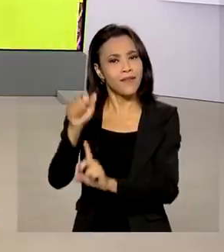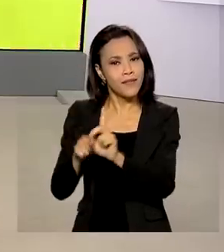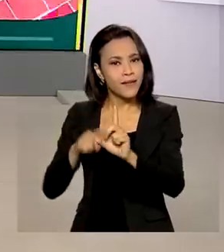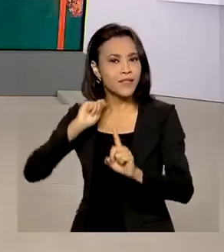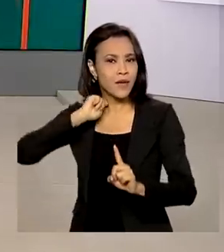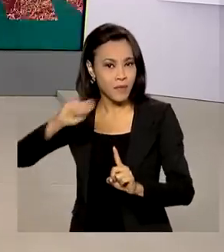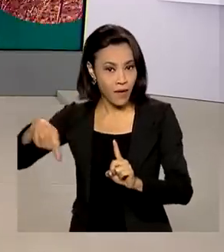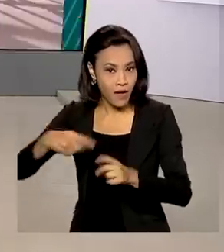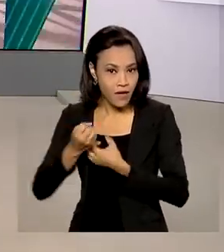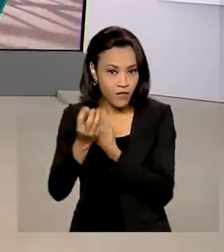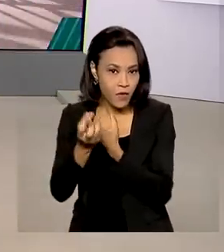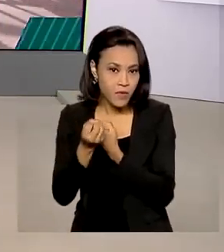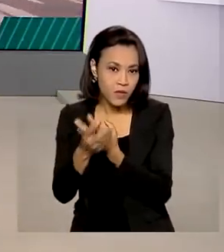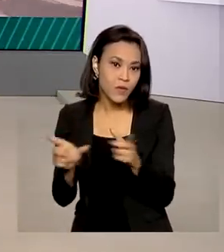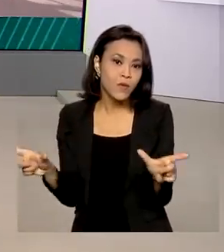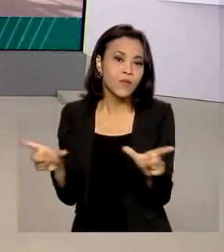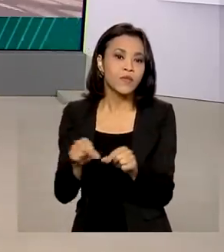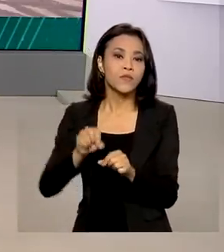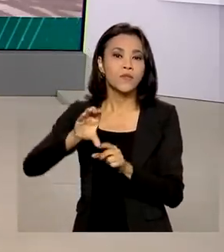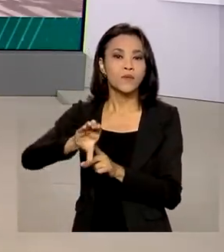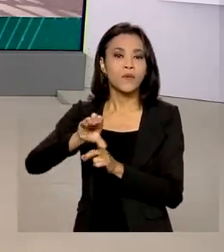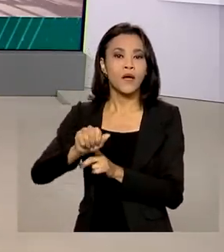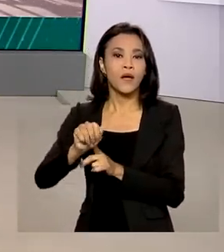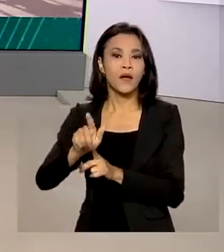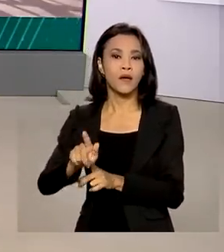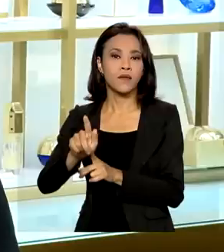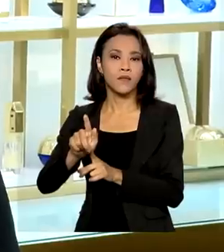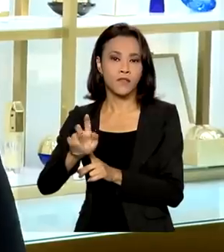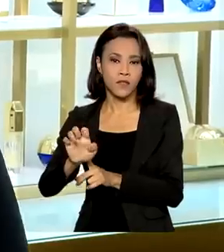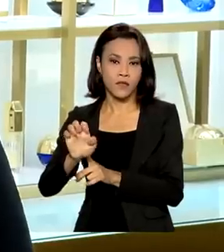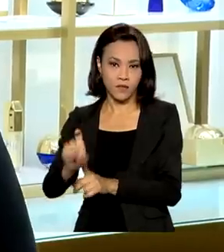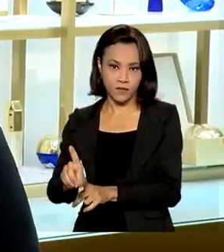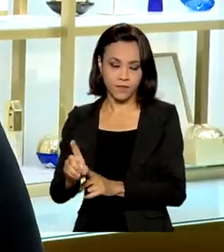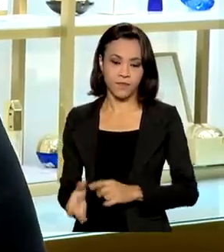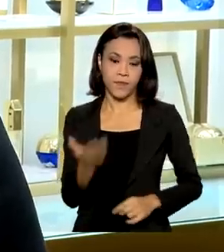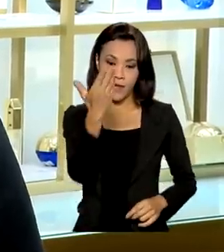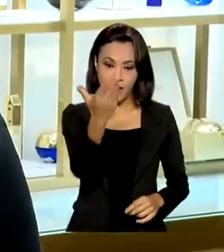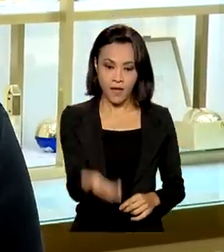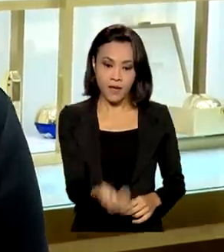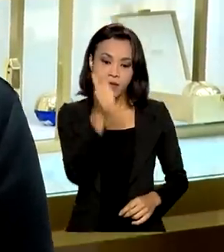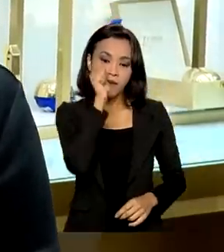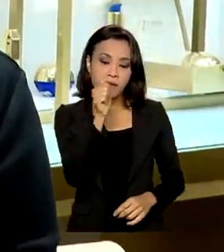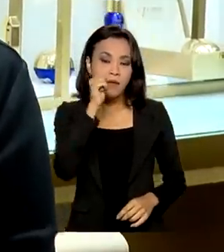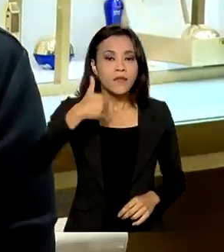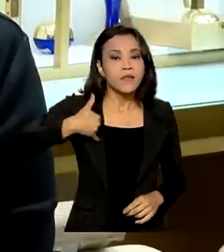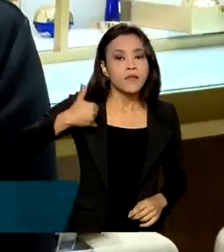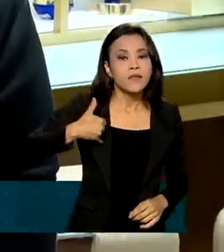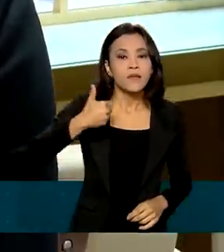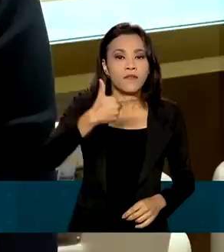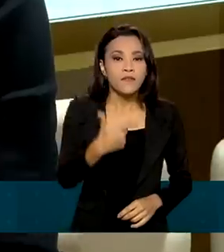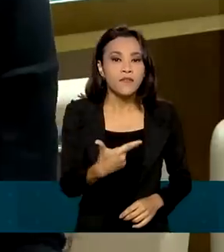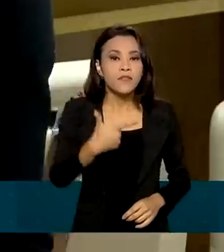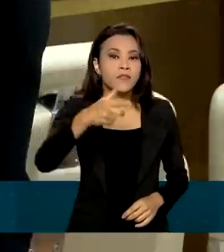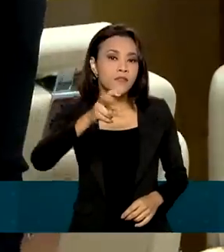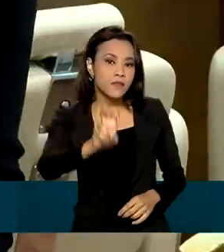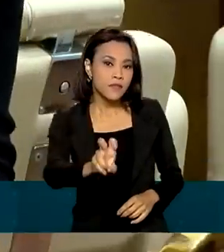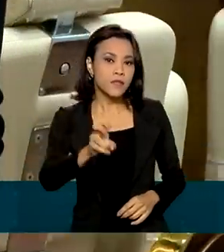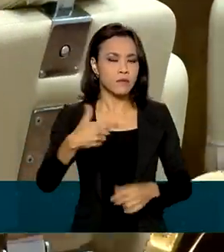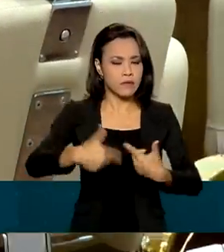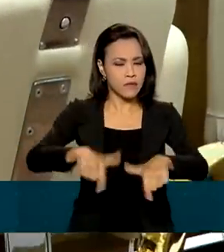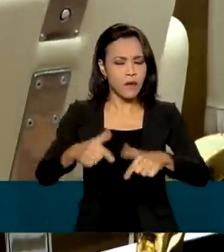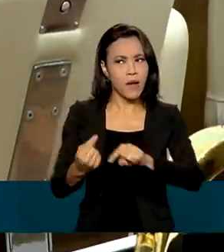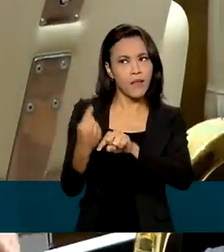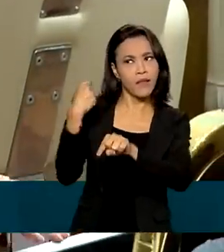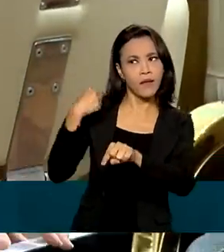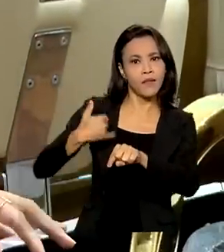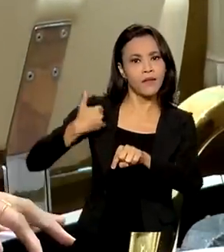Cadastro Geral de Empregados e Desempregados, o Caged. Vitória tem 25 anos. Trabalha desde os 19